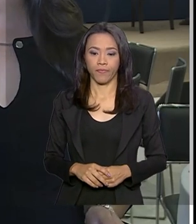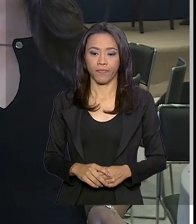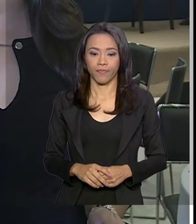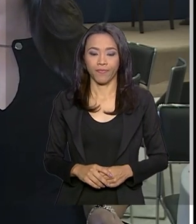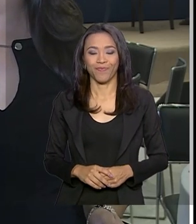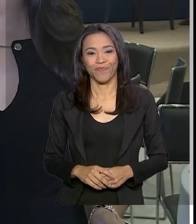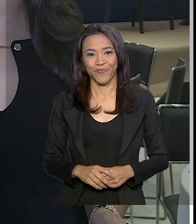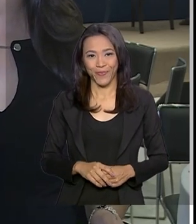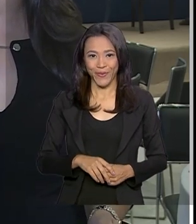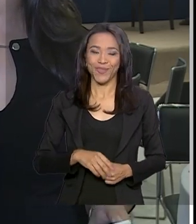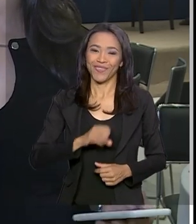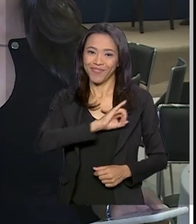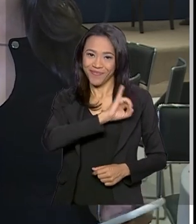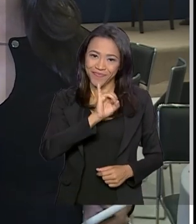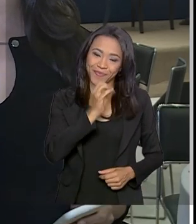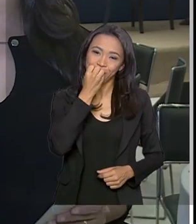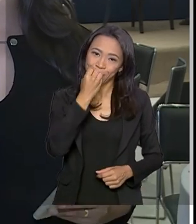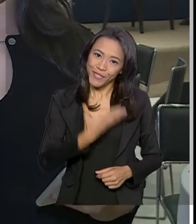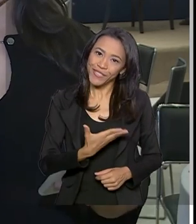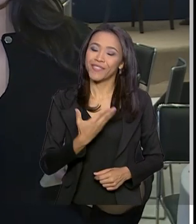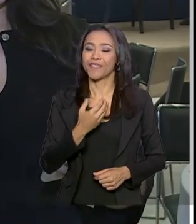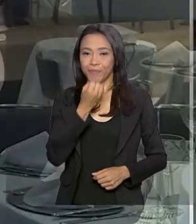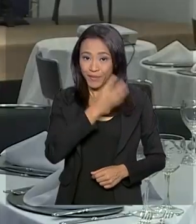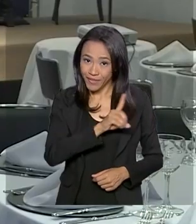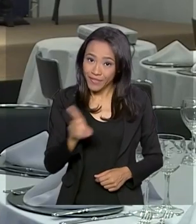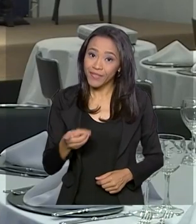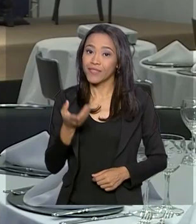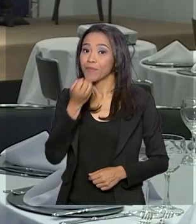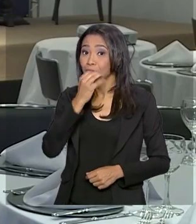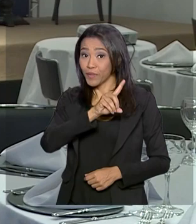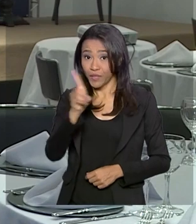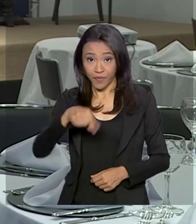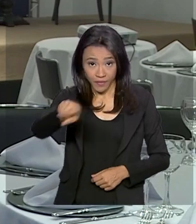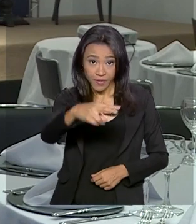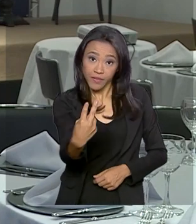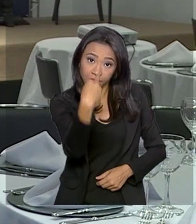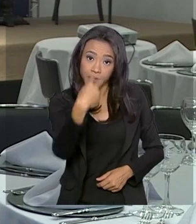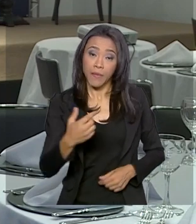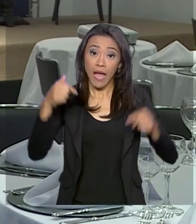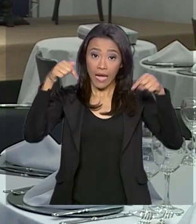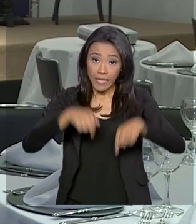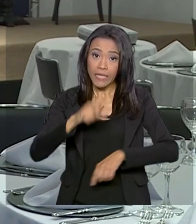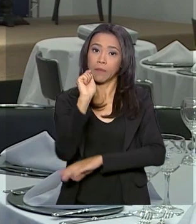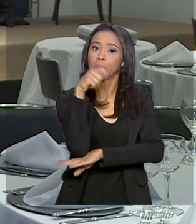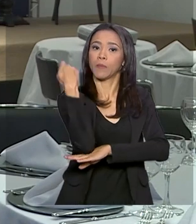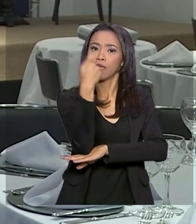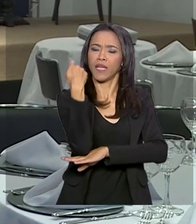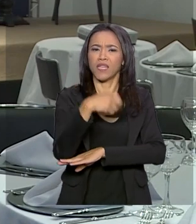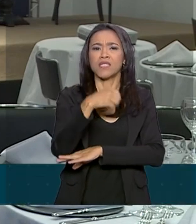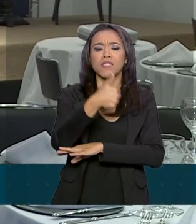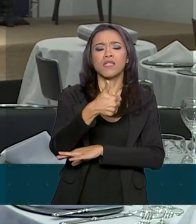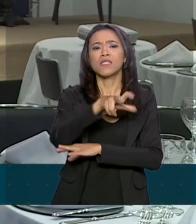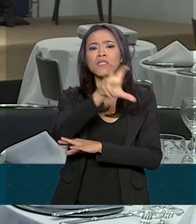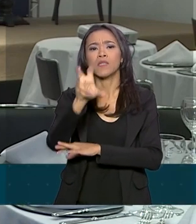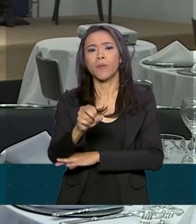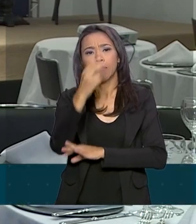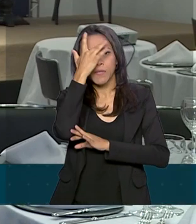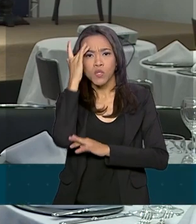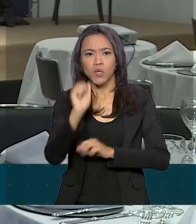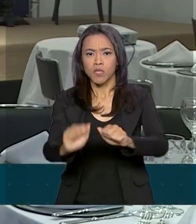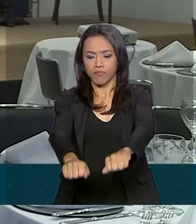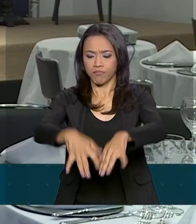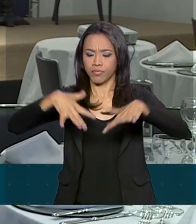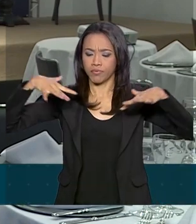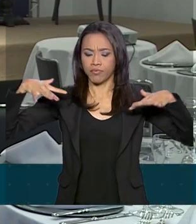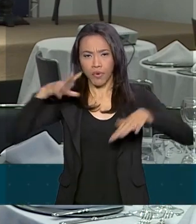Oi, bom dia, Ricardo. Bom dia a todos que nos acompanham. Olha, aqui em Porto Alegre, cerca de 150 pessoas devem acompanhar essa